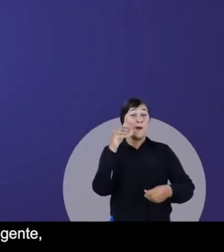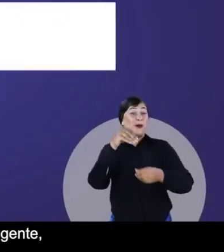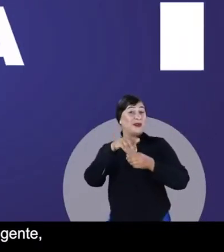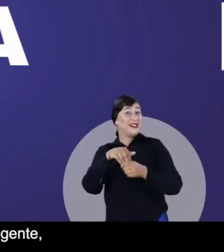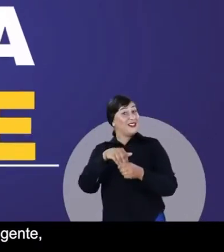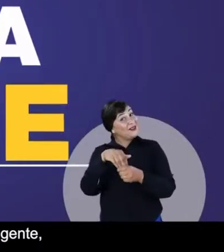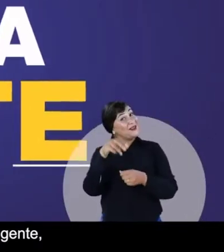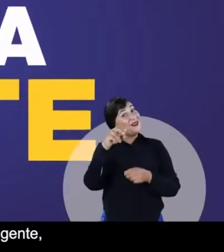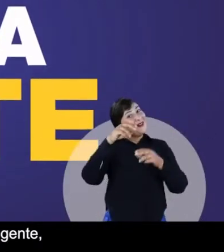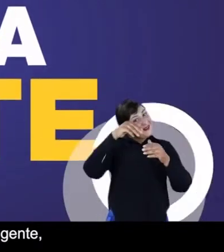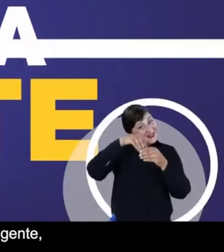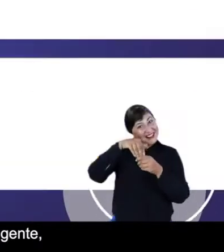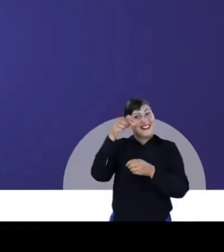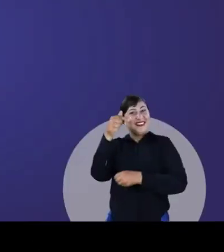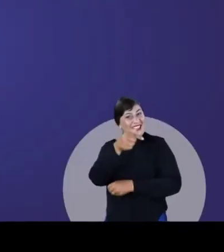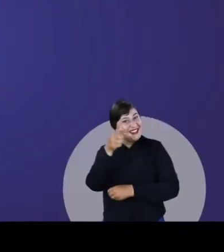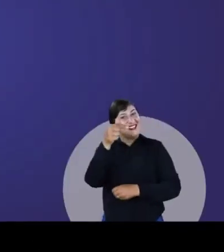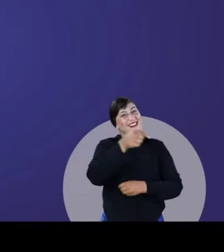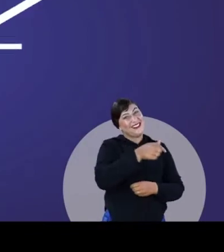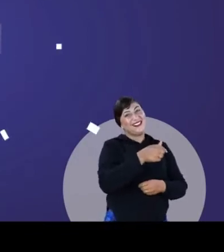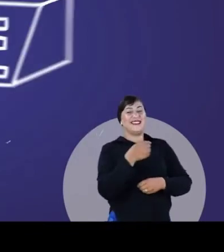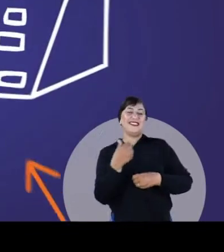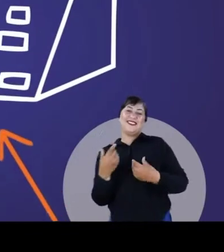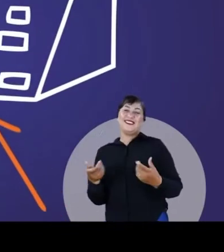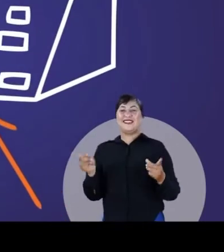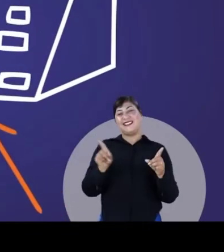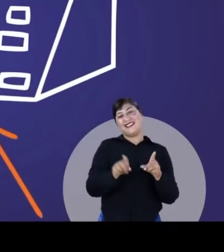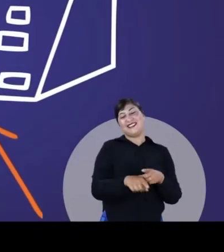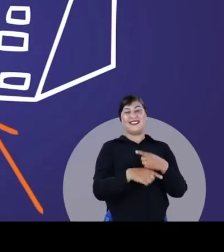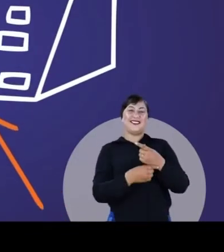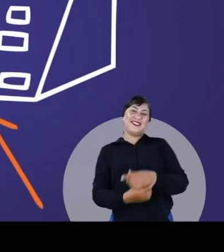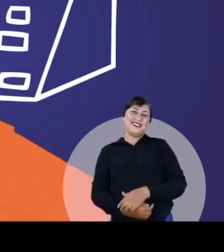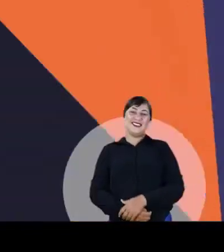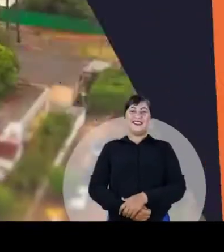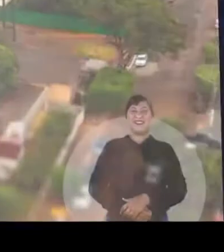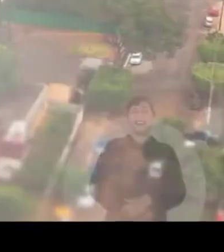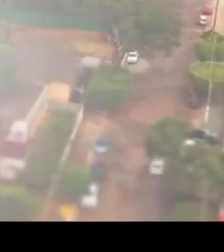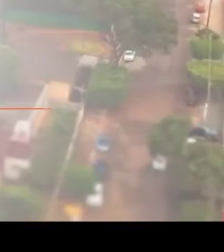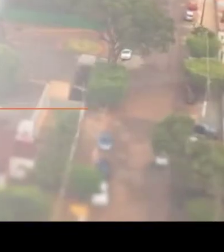vai mudar a vida da gente. Por isso eu voto o 7-7.